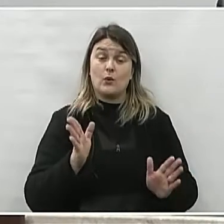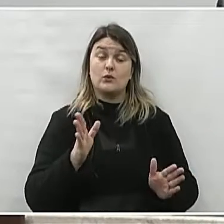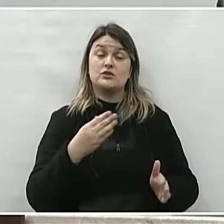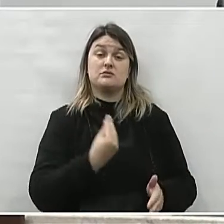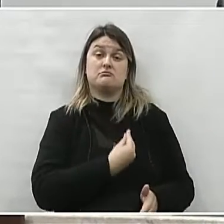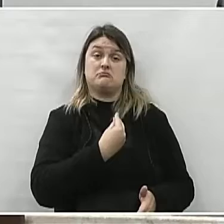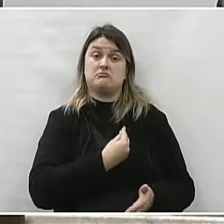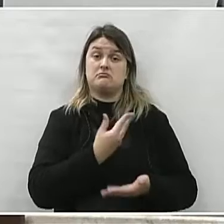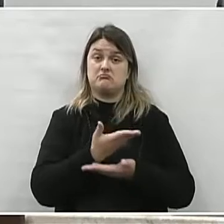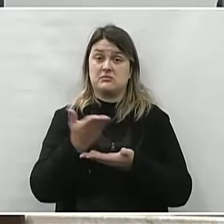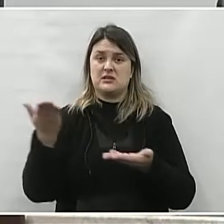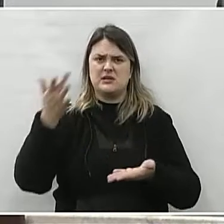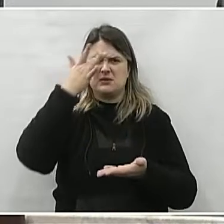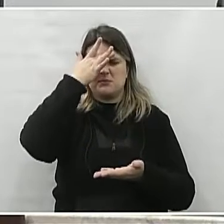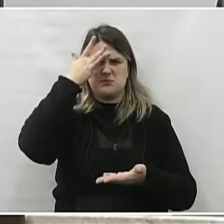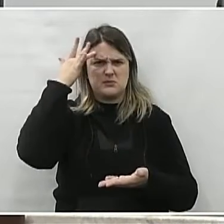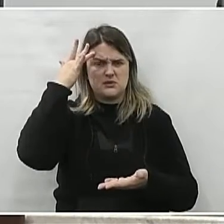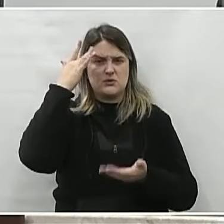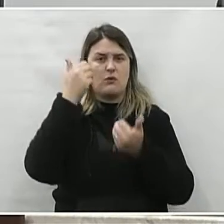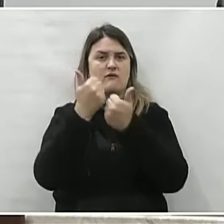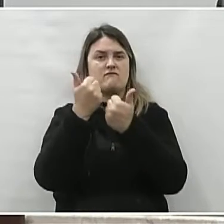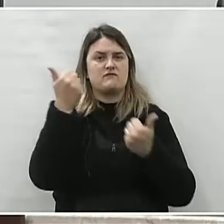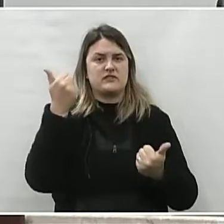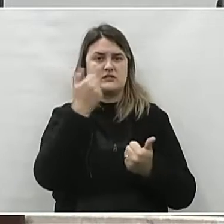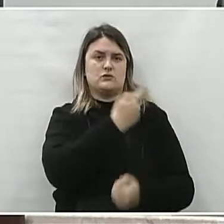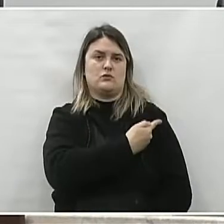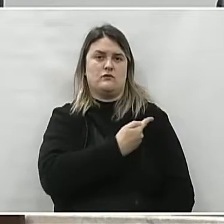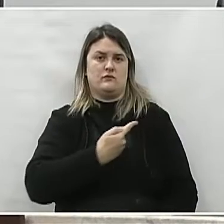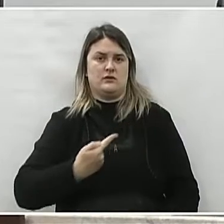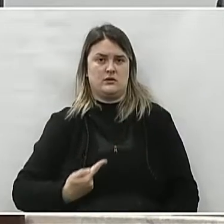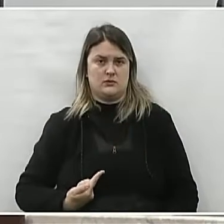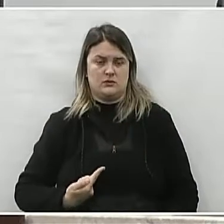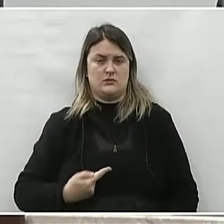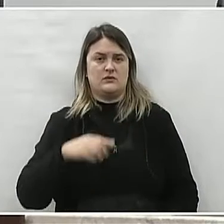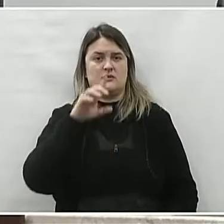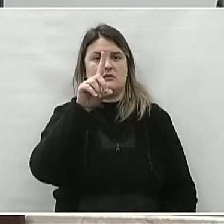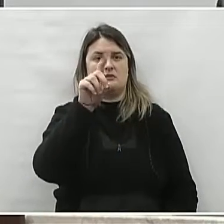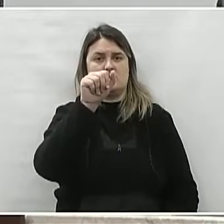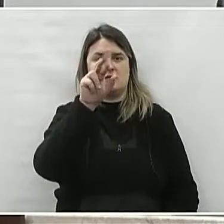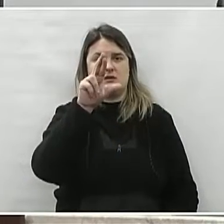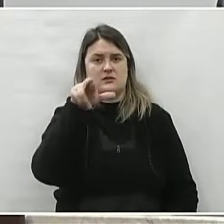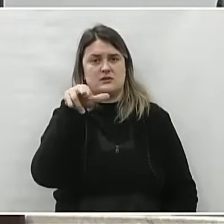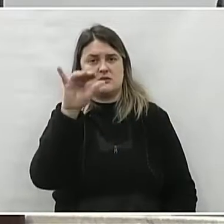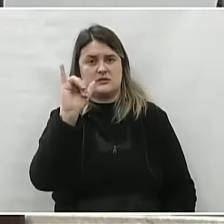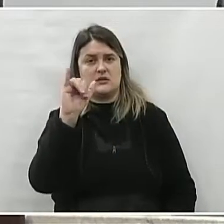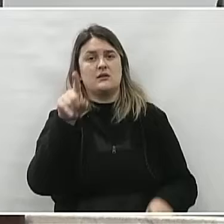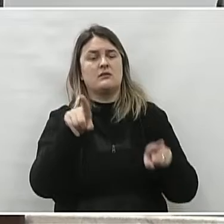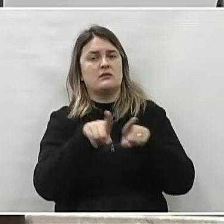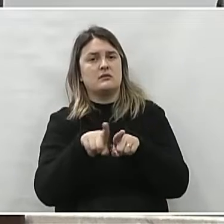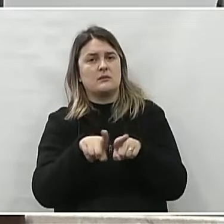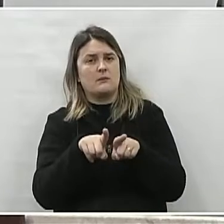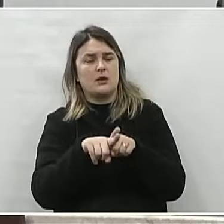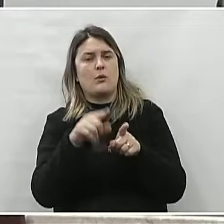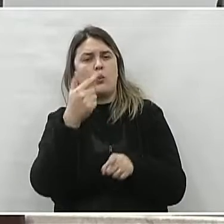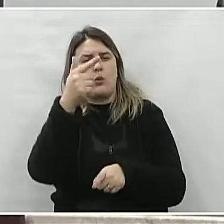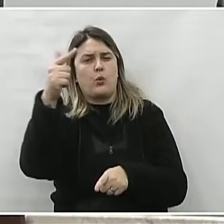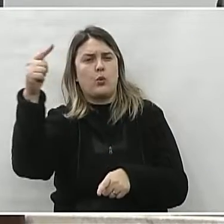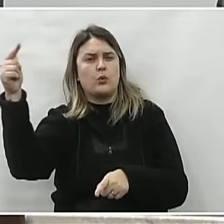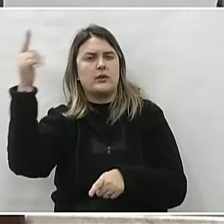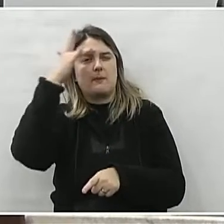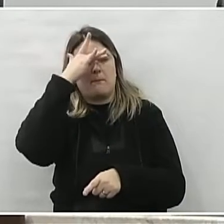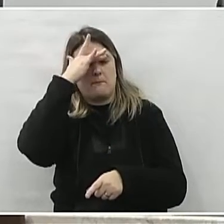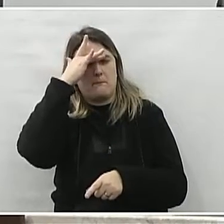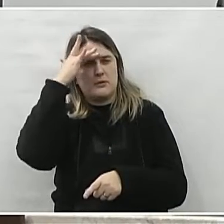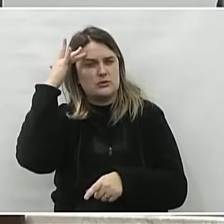ocasião a presença do vice-governador Darcy Piana e também de alguns